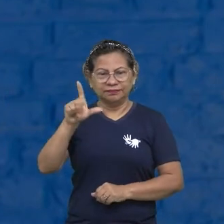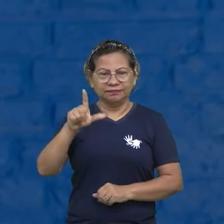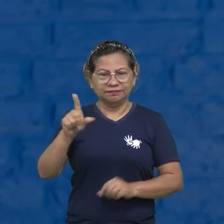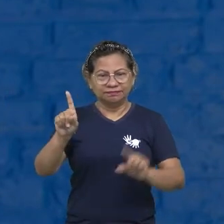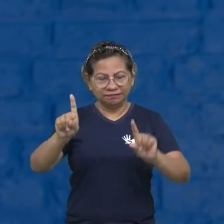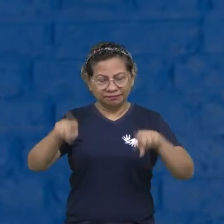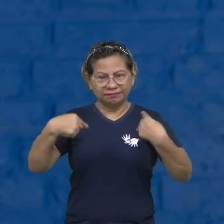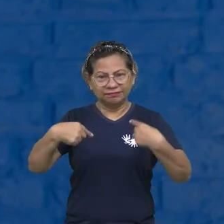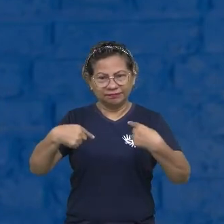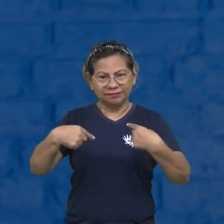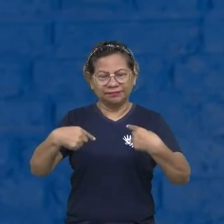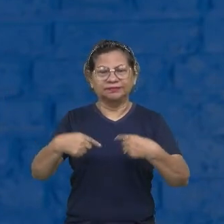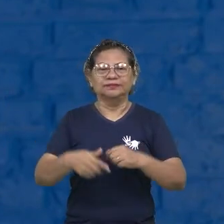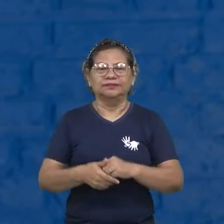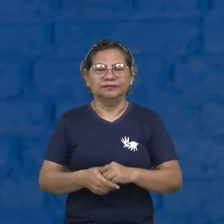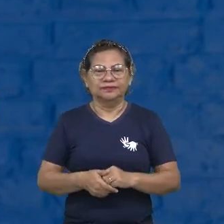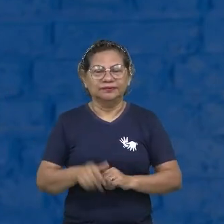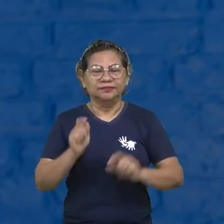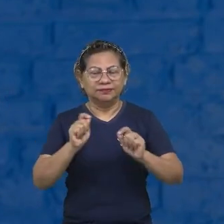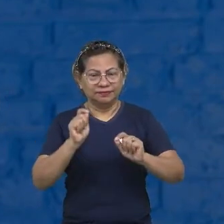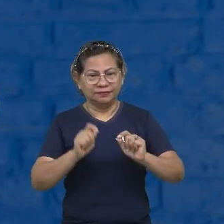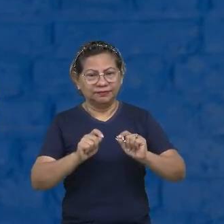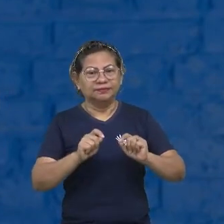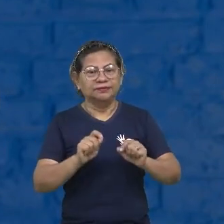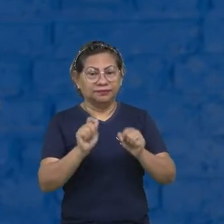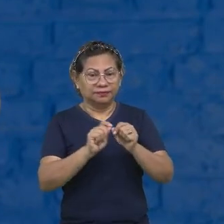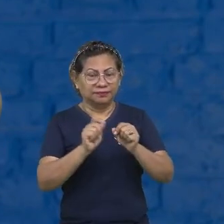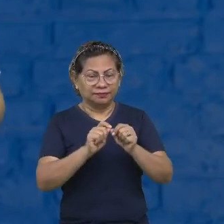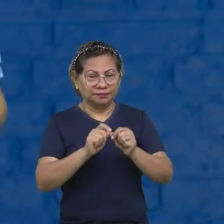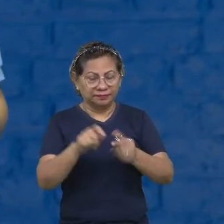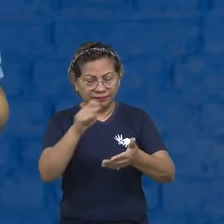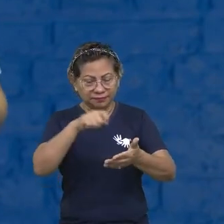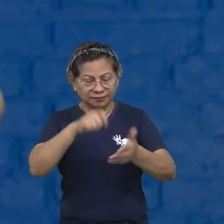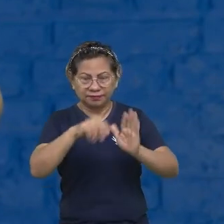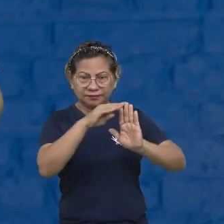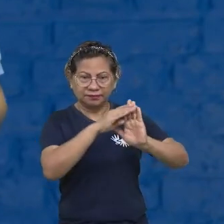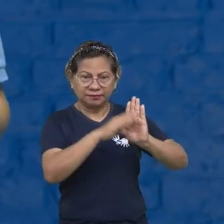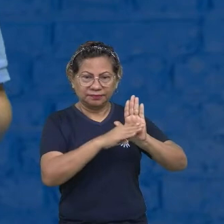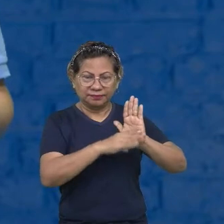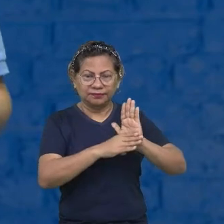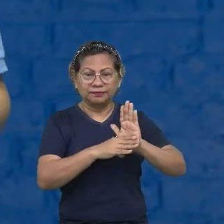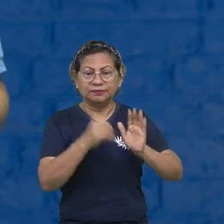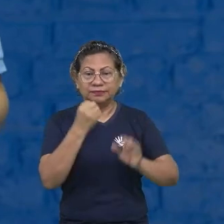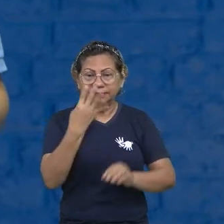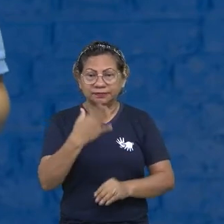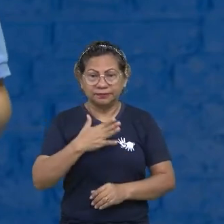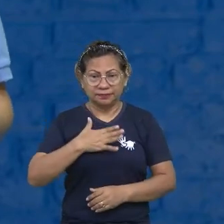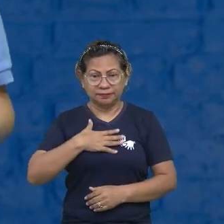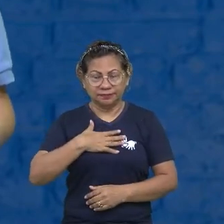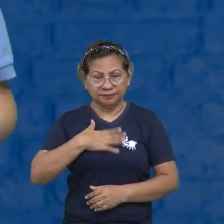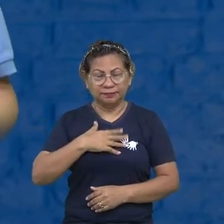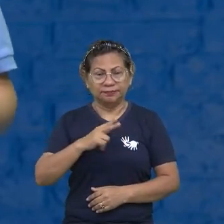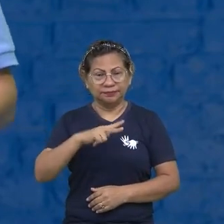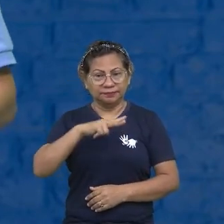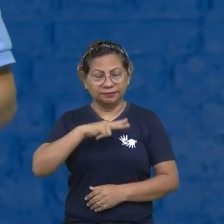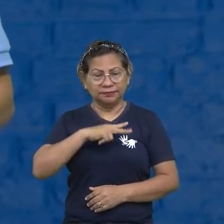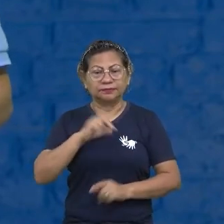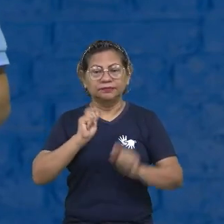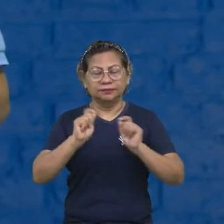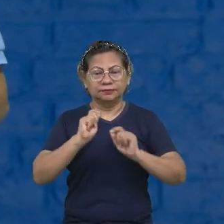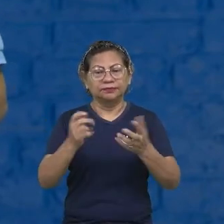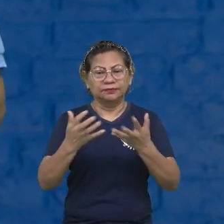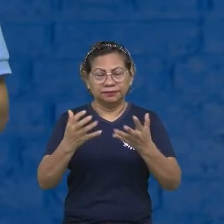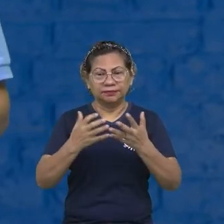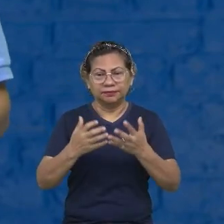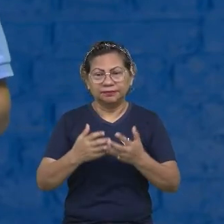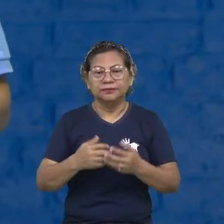pra você? Eu vou fazer uma lista, né? O que me faz bem? O que eu quero? O que eu pretendo daqui a dois